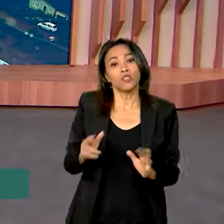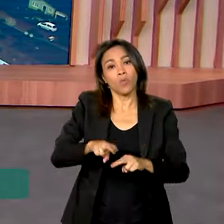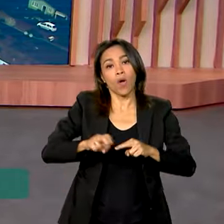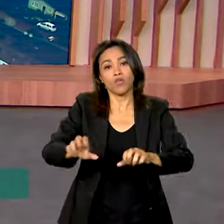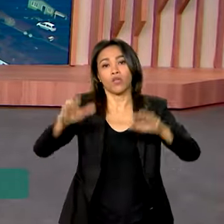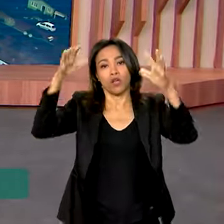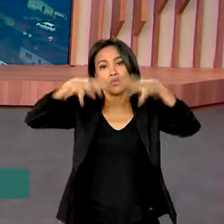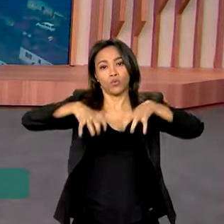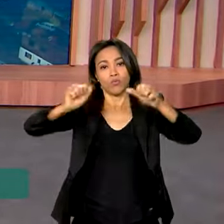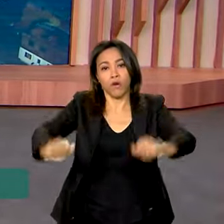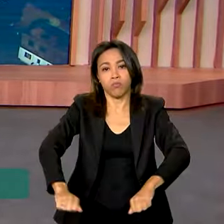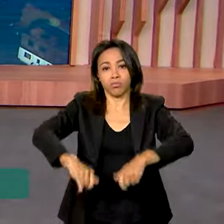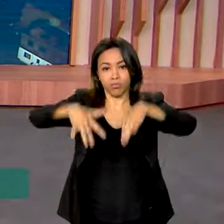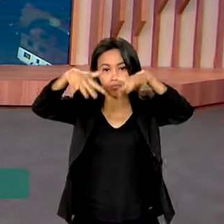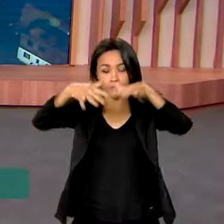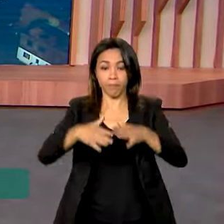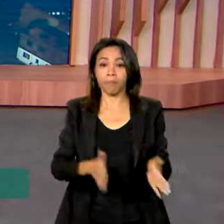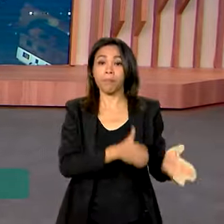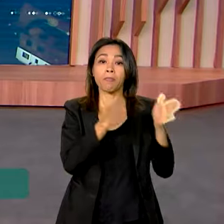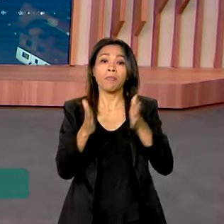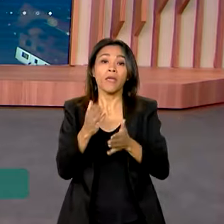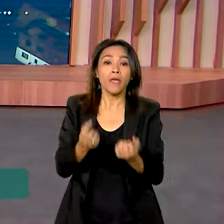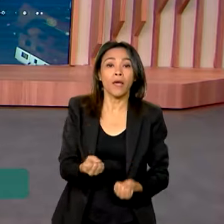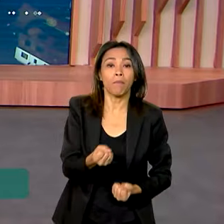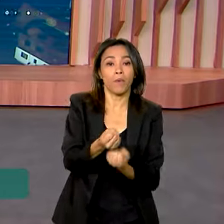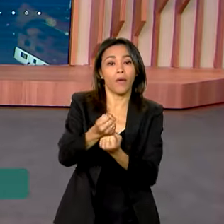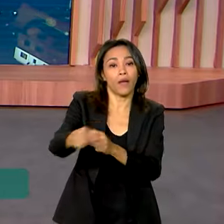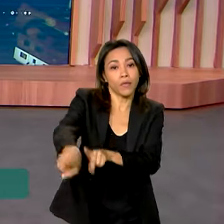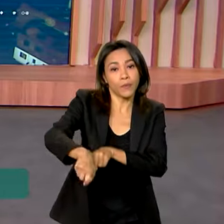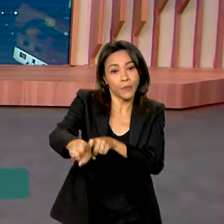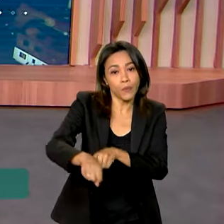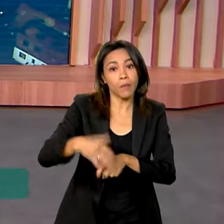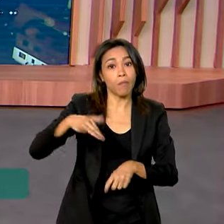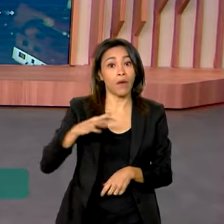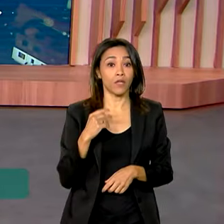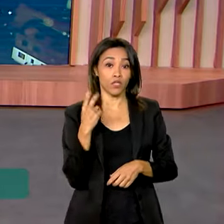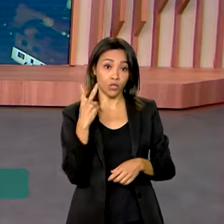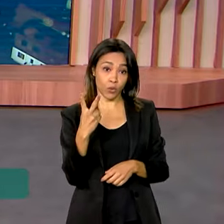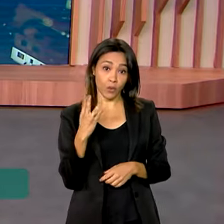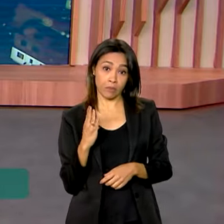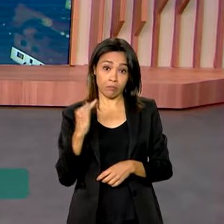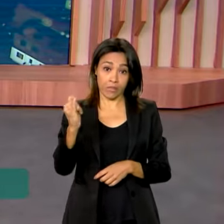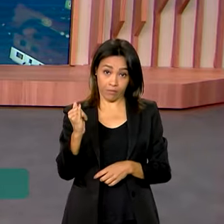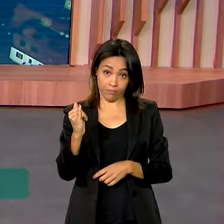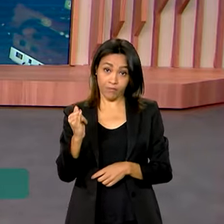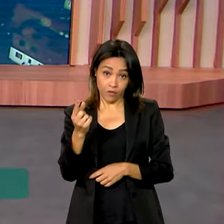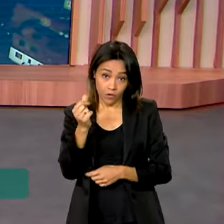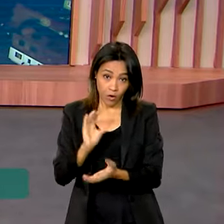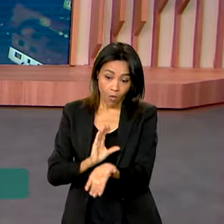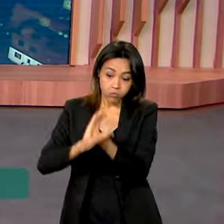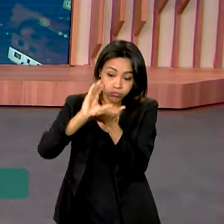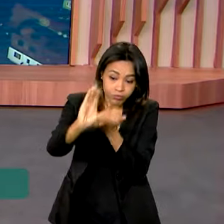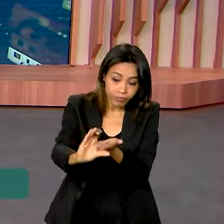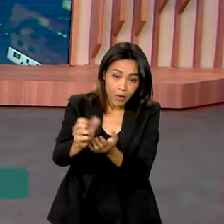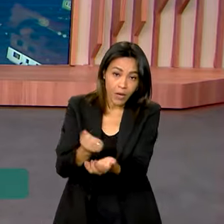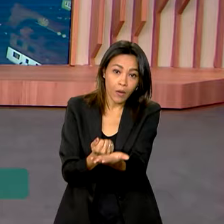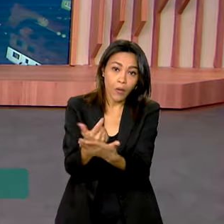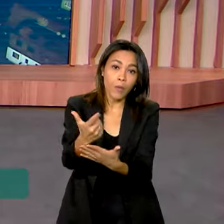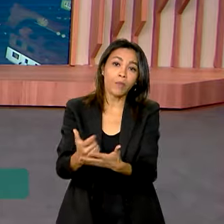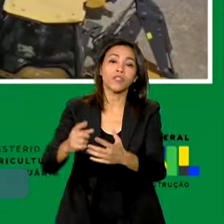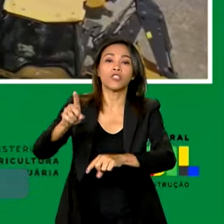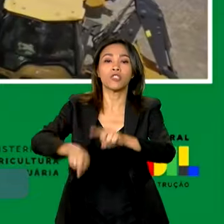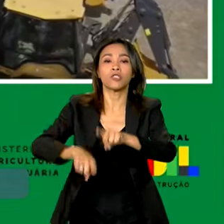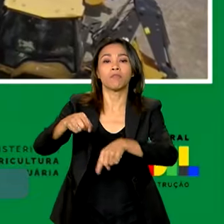produção agrícola do Estado, mais de 2 bilhões e meio de reais foram investidos para a compra de máquinas e equipamentos.